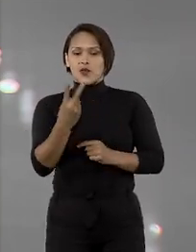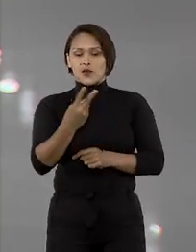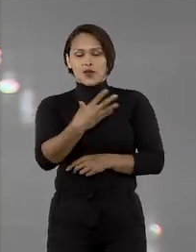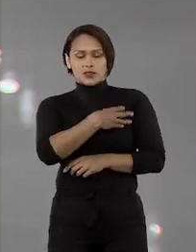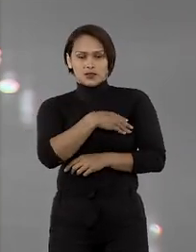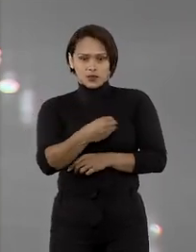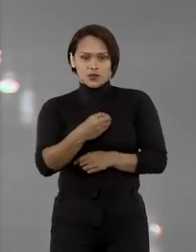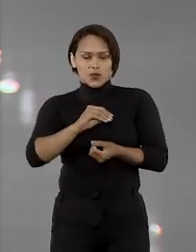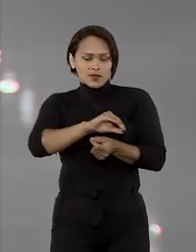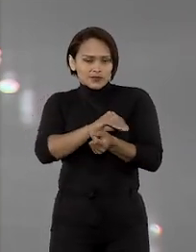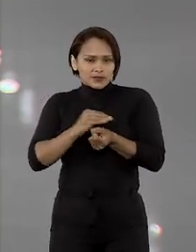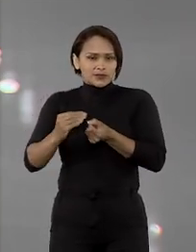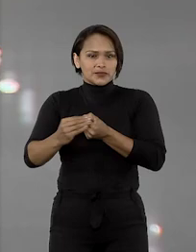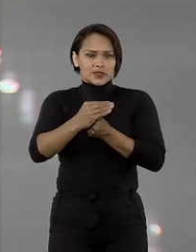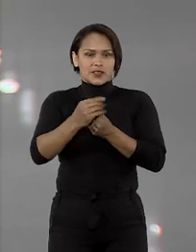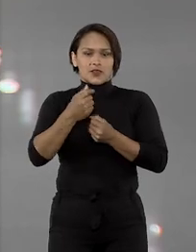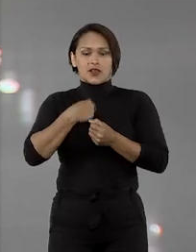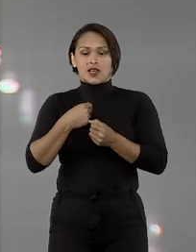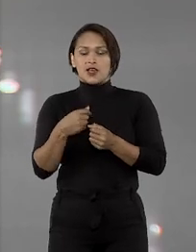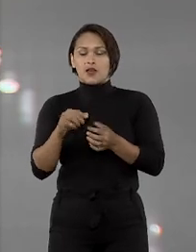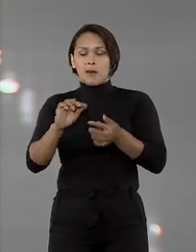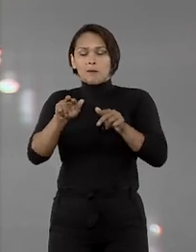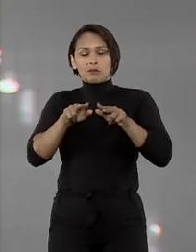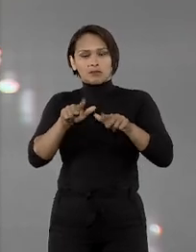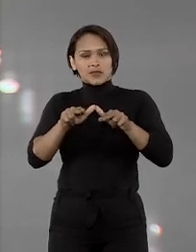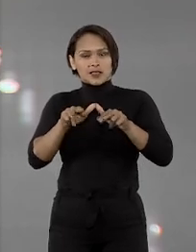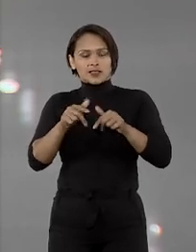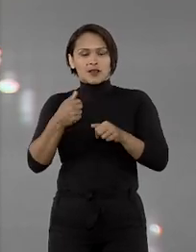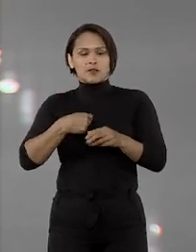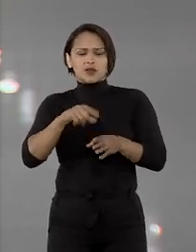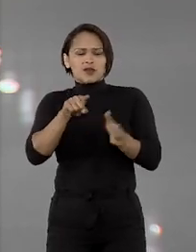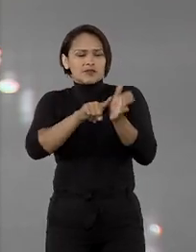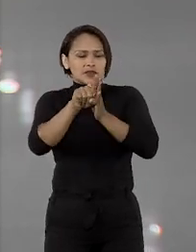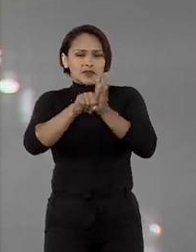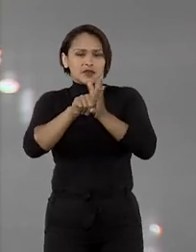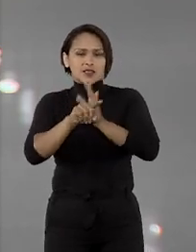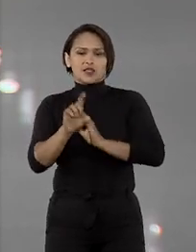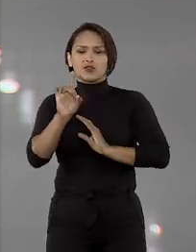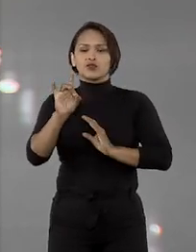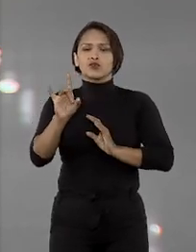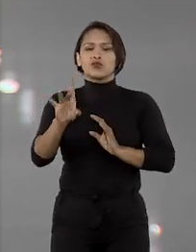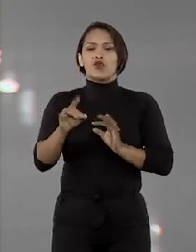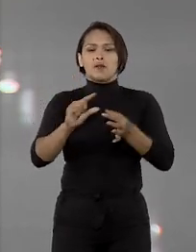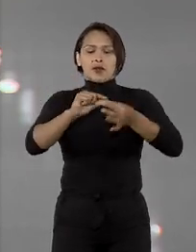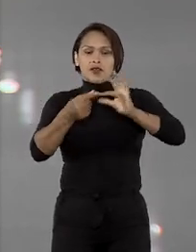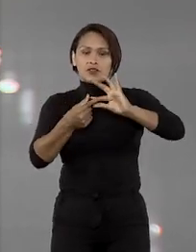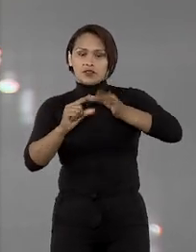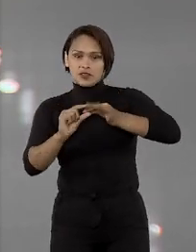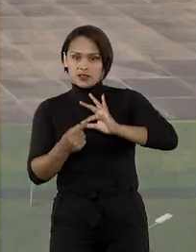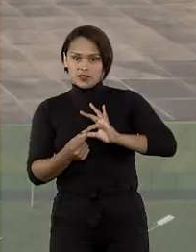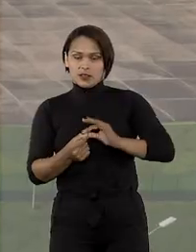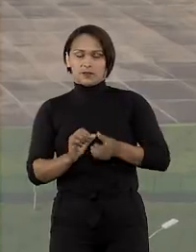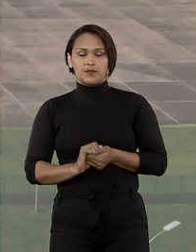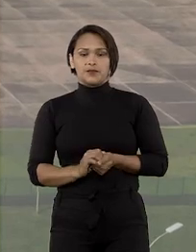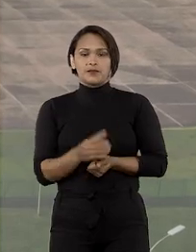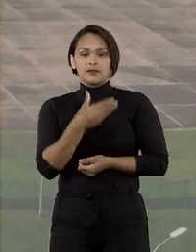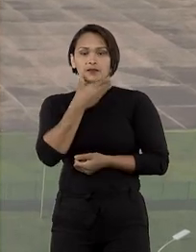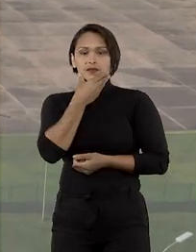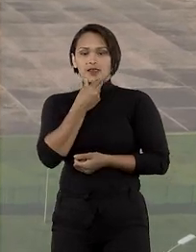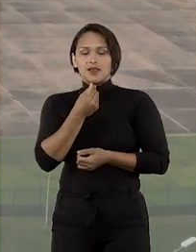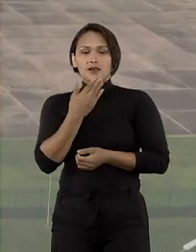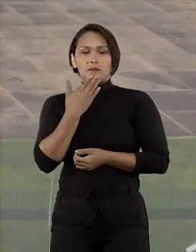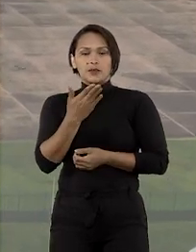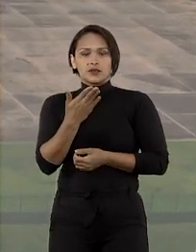duas filhas e que o vínculo parental não poderia ser verificado apenas pela relação genética. O homem